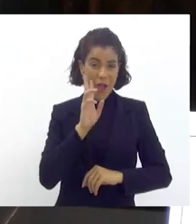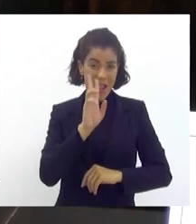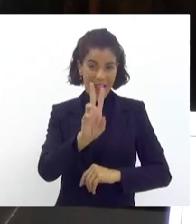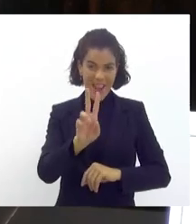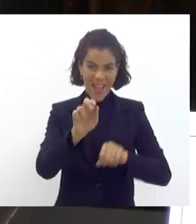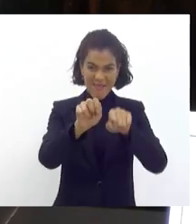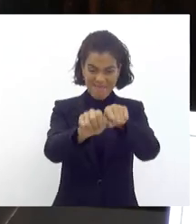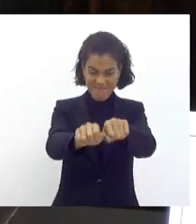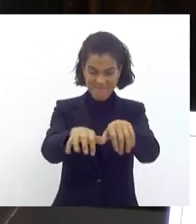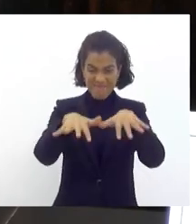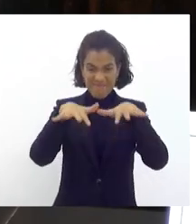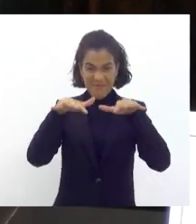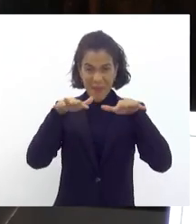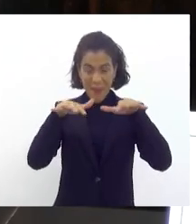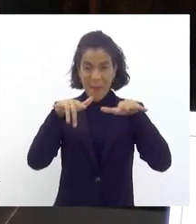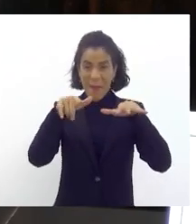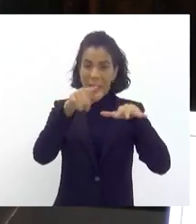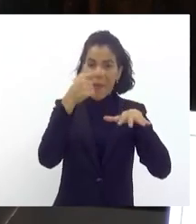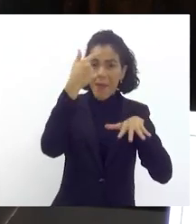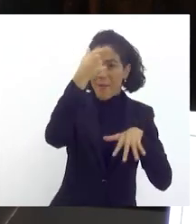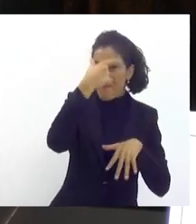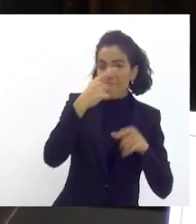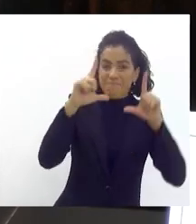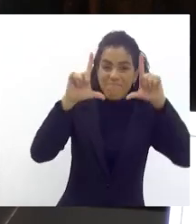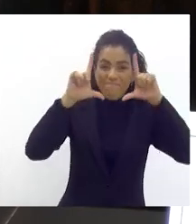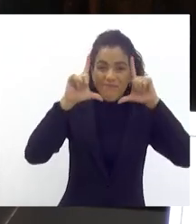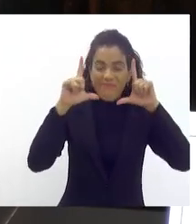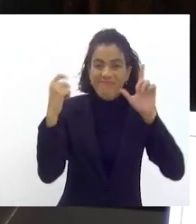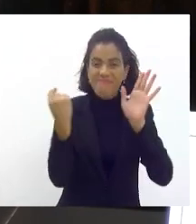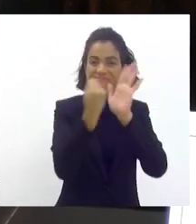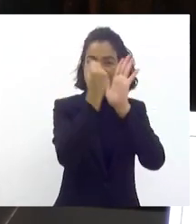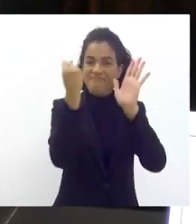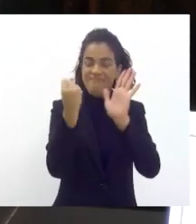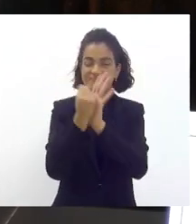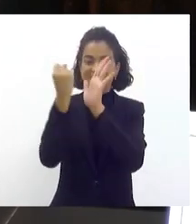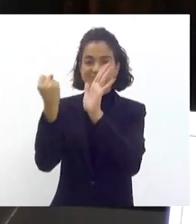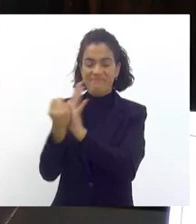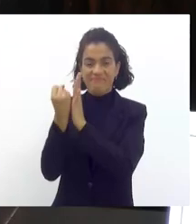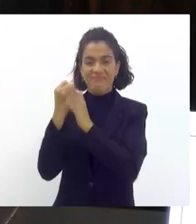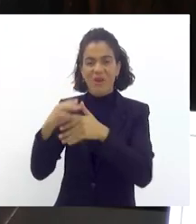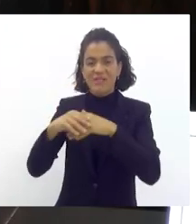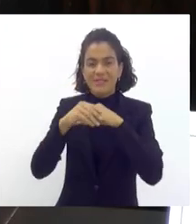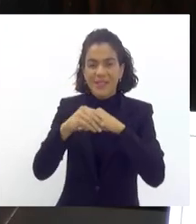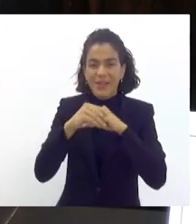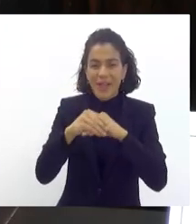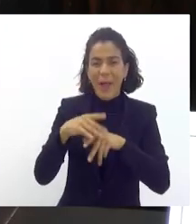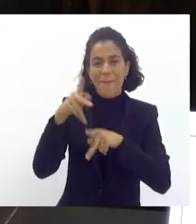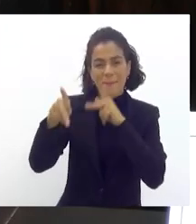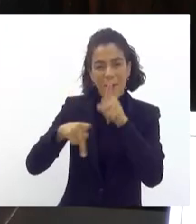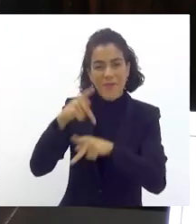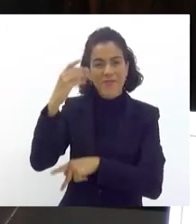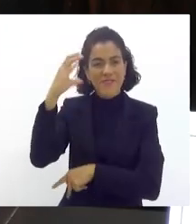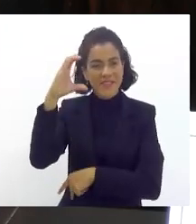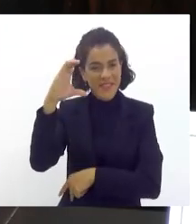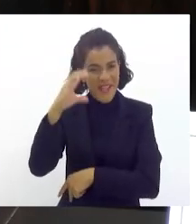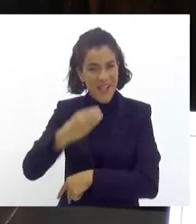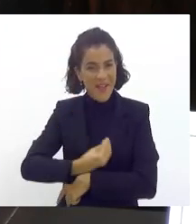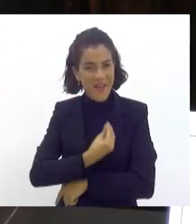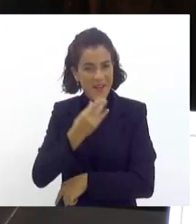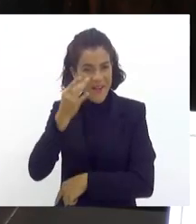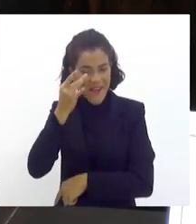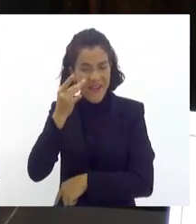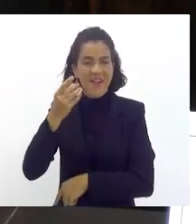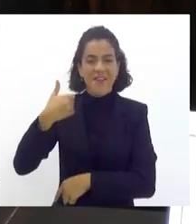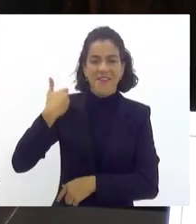e ver pessoas tão marcantes da nossa cultura do estado a gente pode saudar aqui ao povo de Niterói presente sua velha